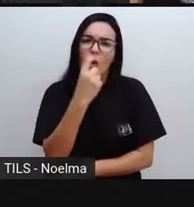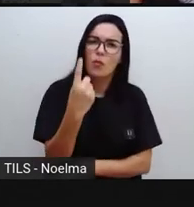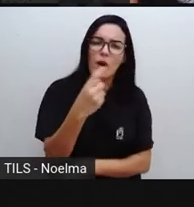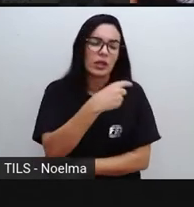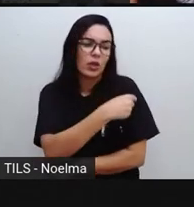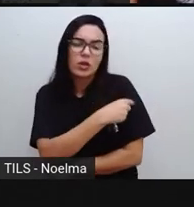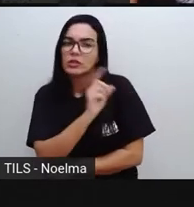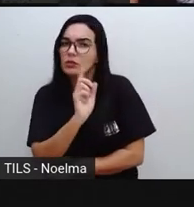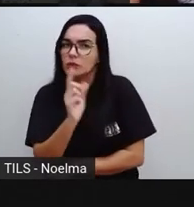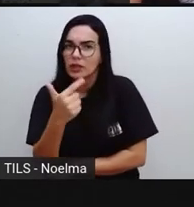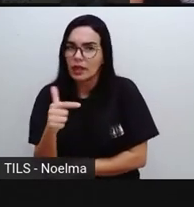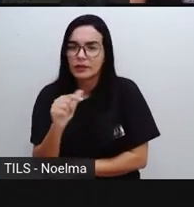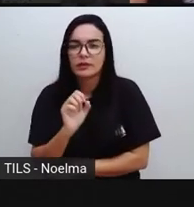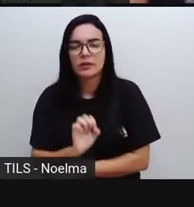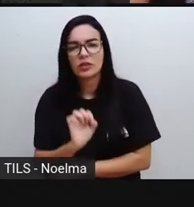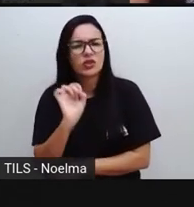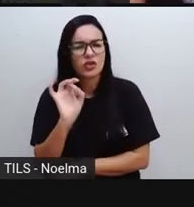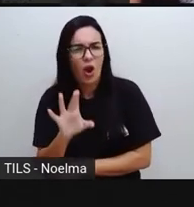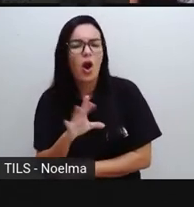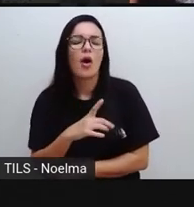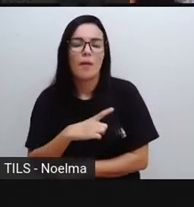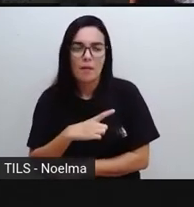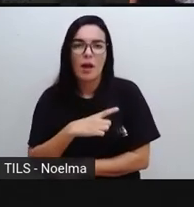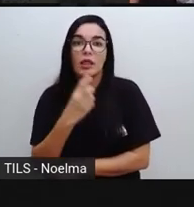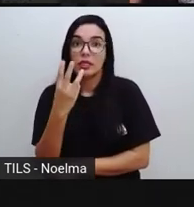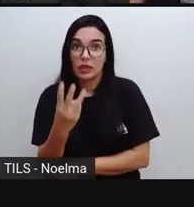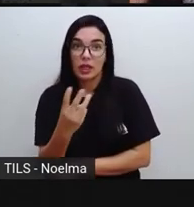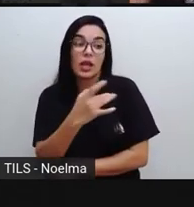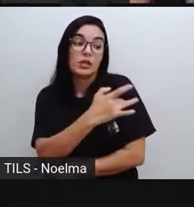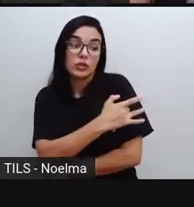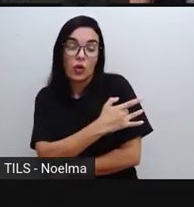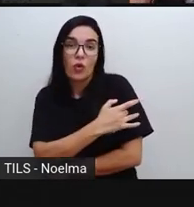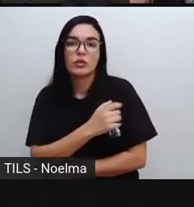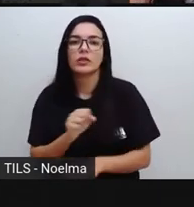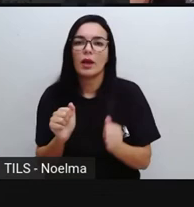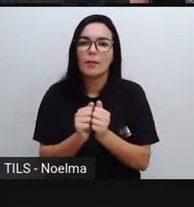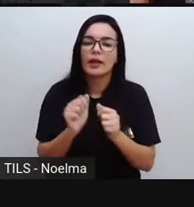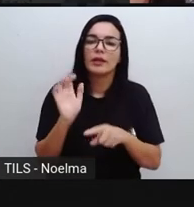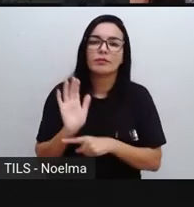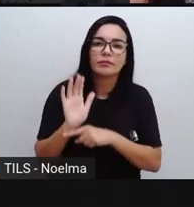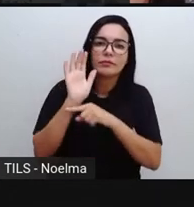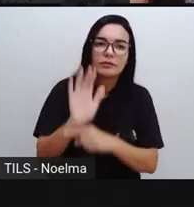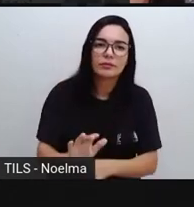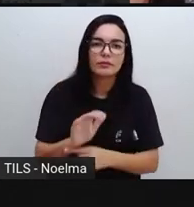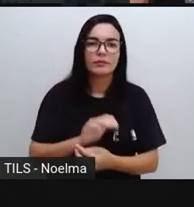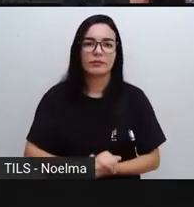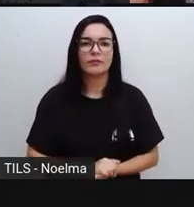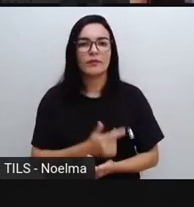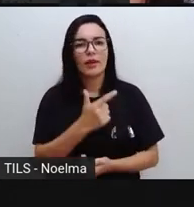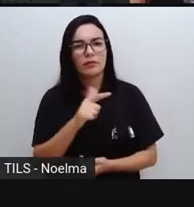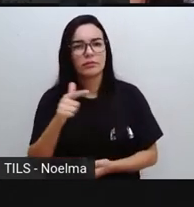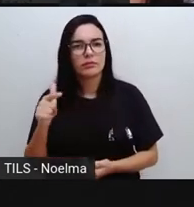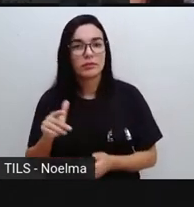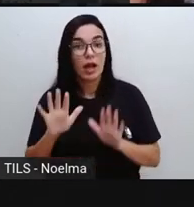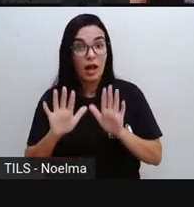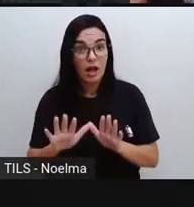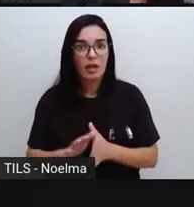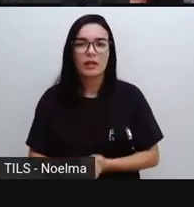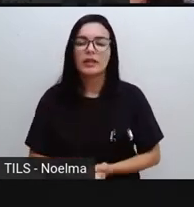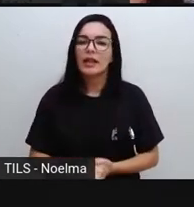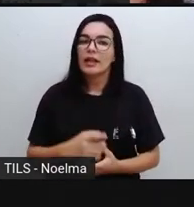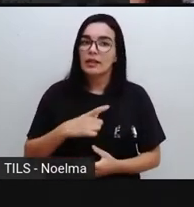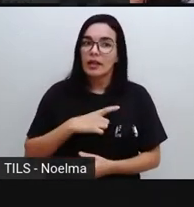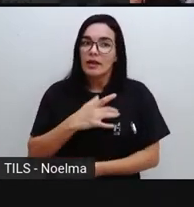E vai ter vacina que vai ser só uma dose vai ter vacina que a gente vai precisar de um reforço e assim por diante. Além das